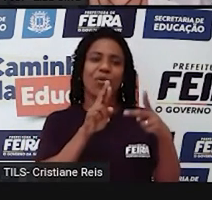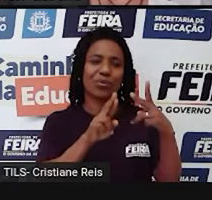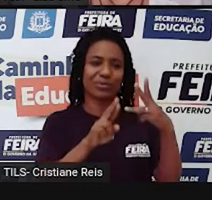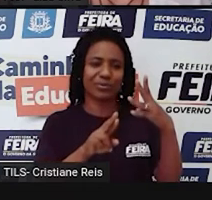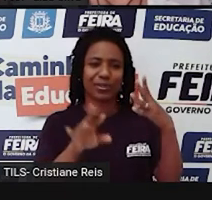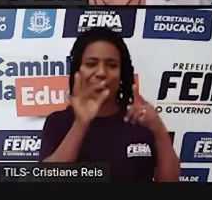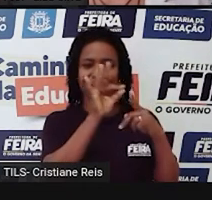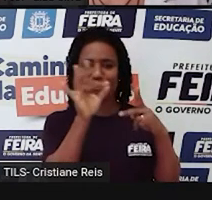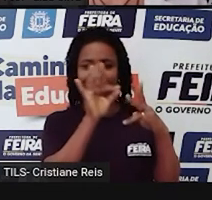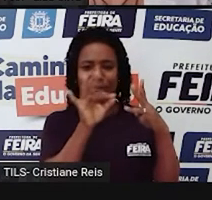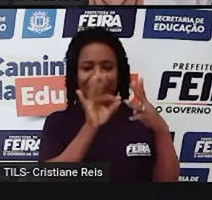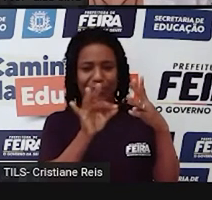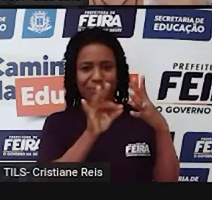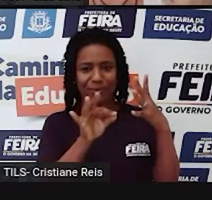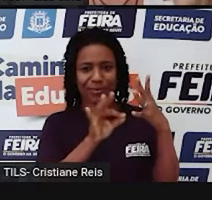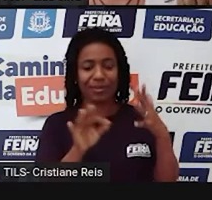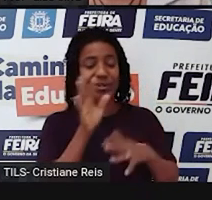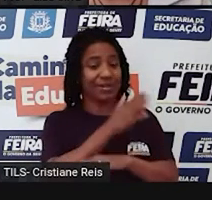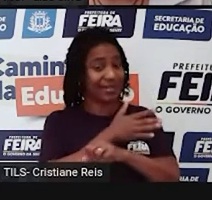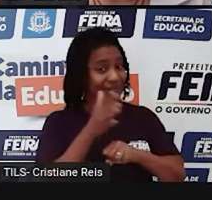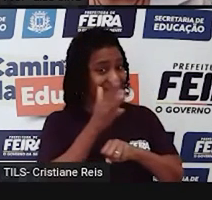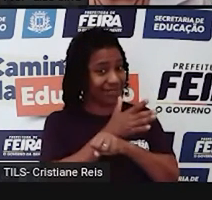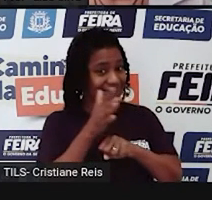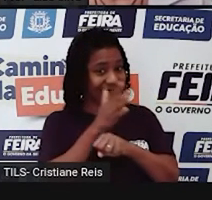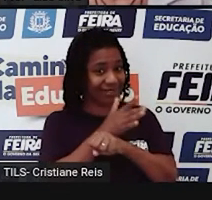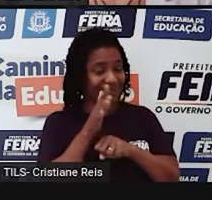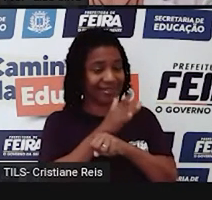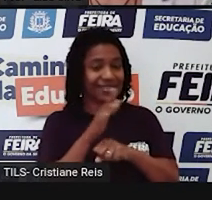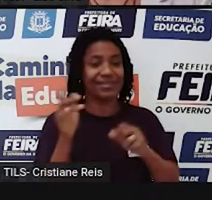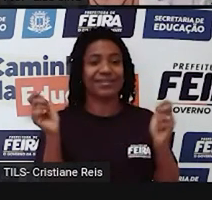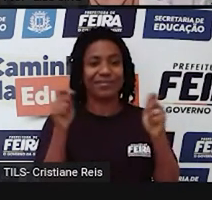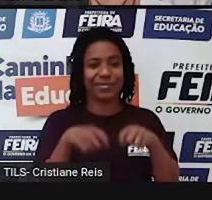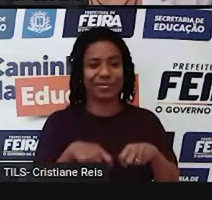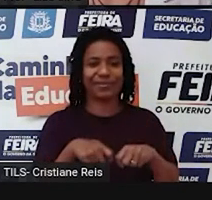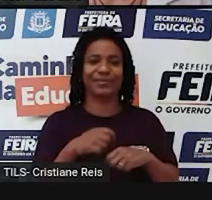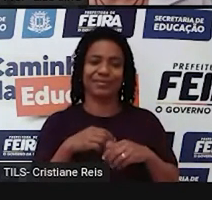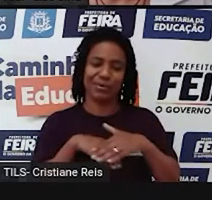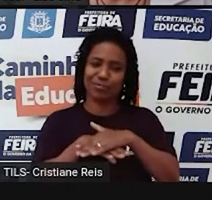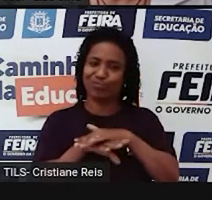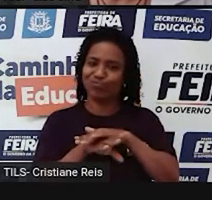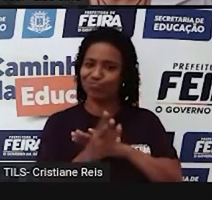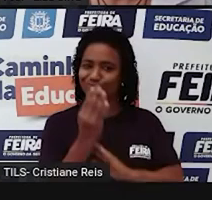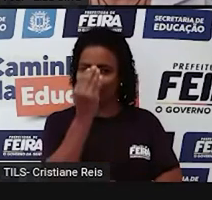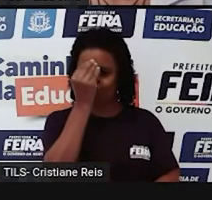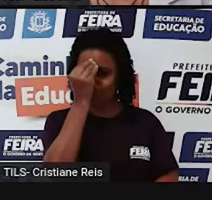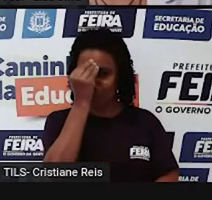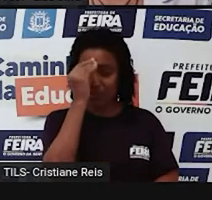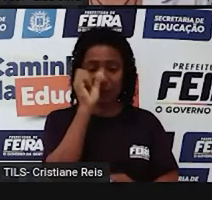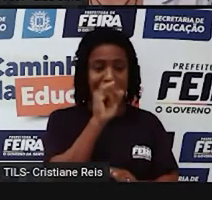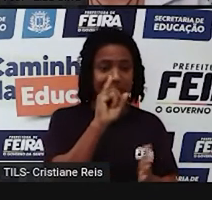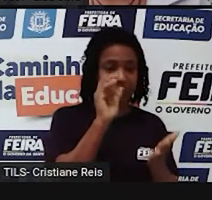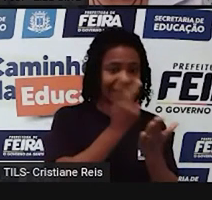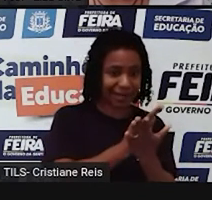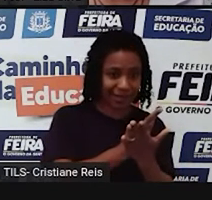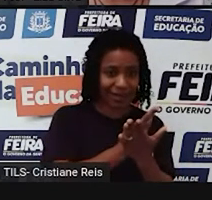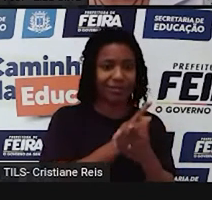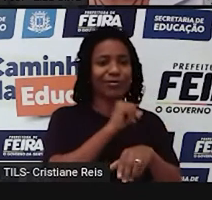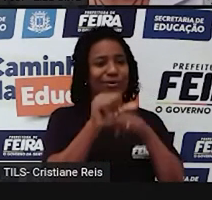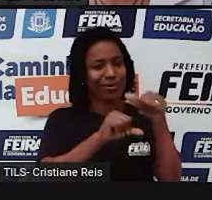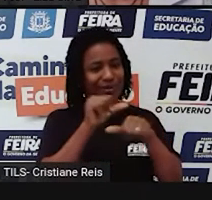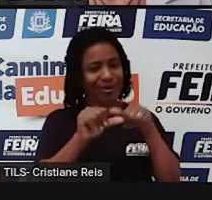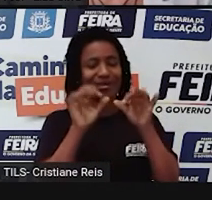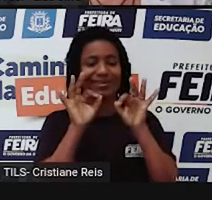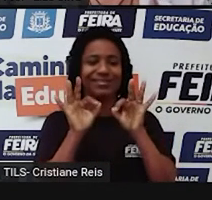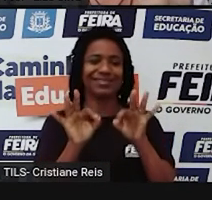Que é uma oportunidade para você revisar caso você tenha errado alguma coisa Você pode visualizar a resposta